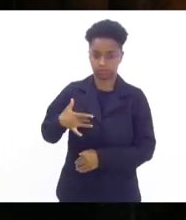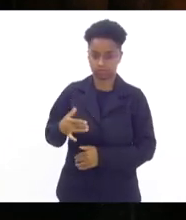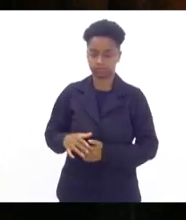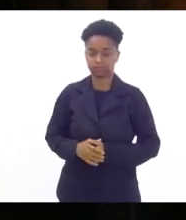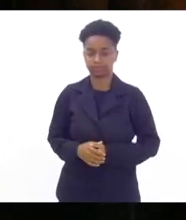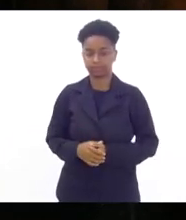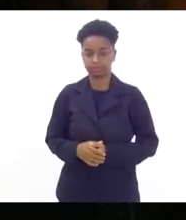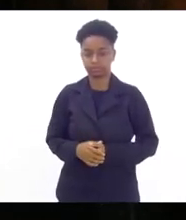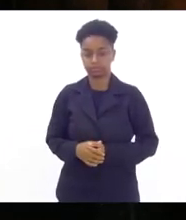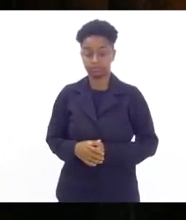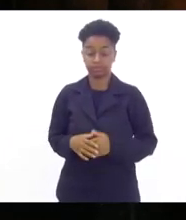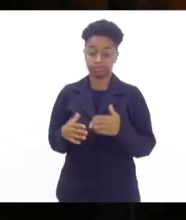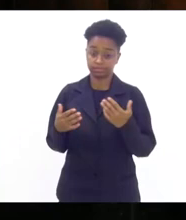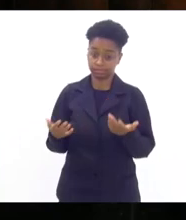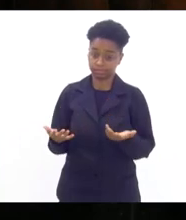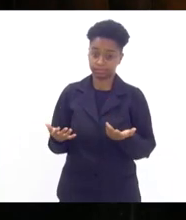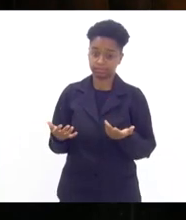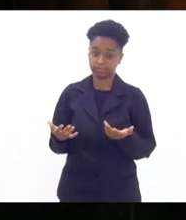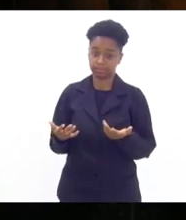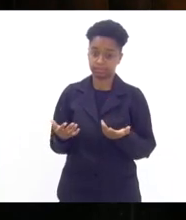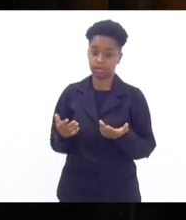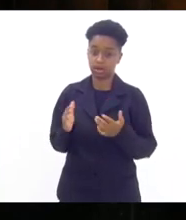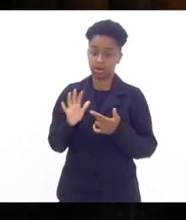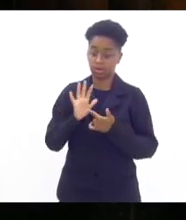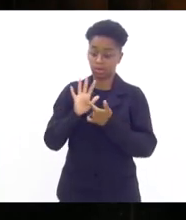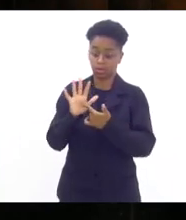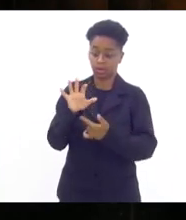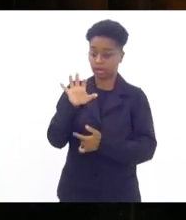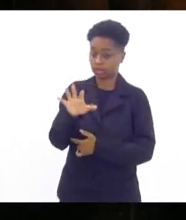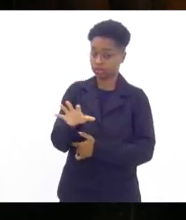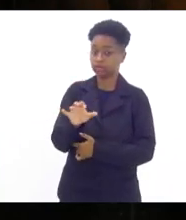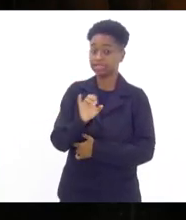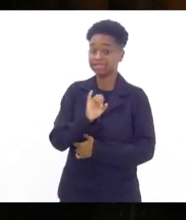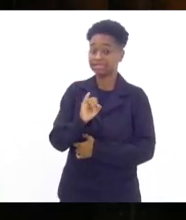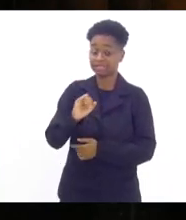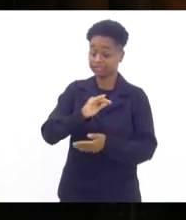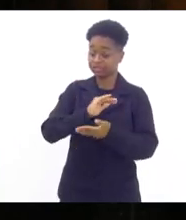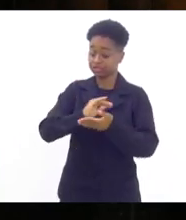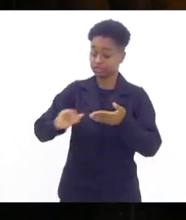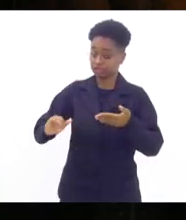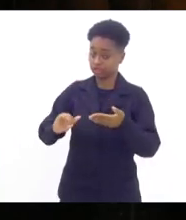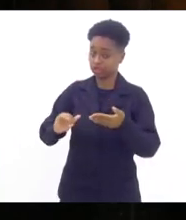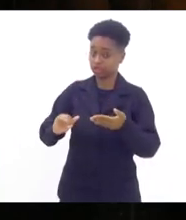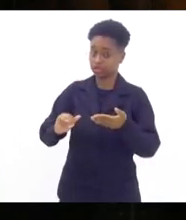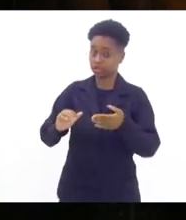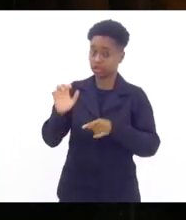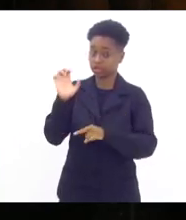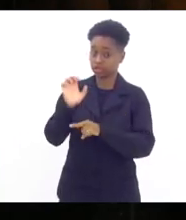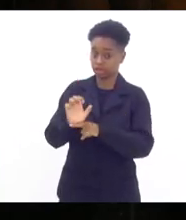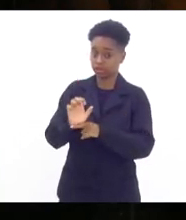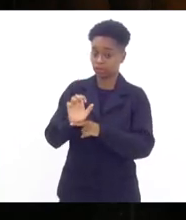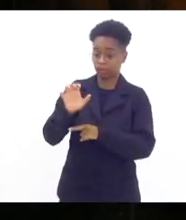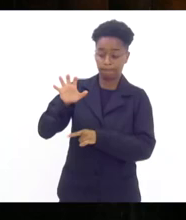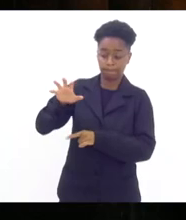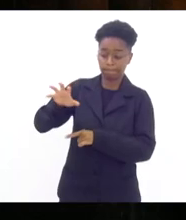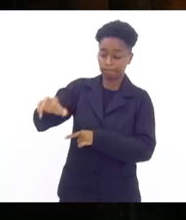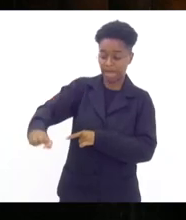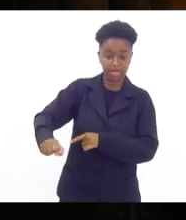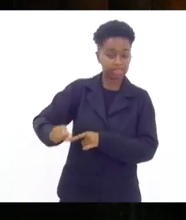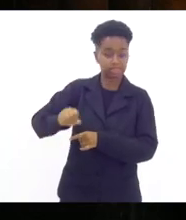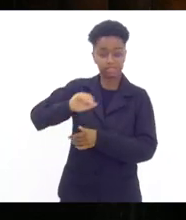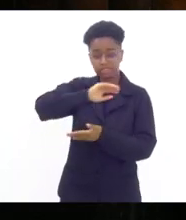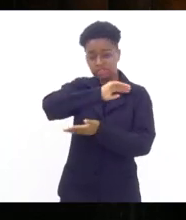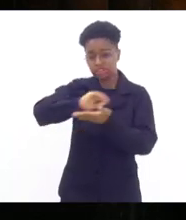dito isso quando você tira do Estado na mão grande 5